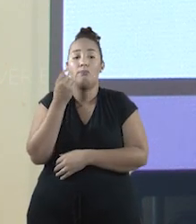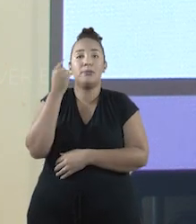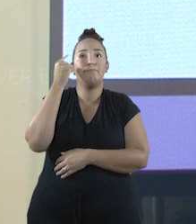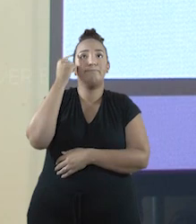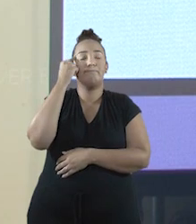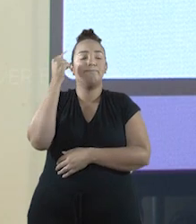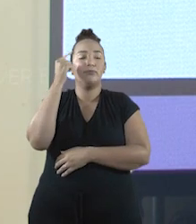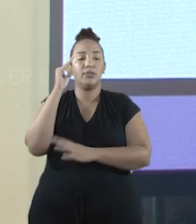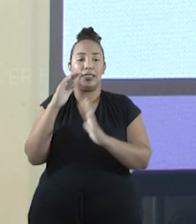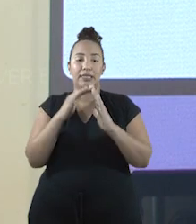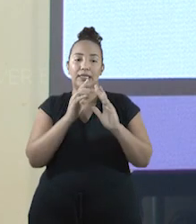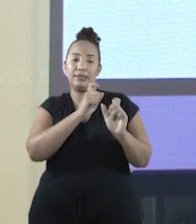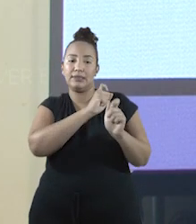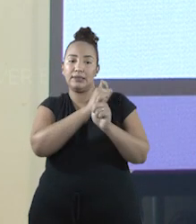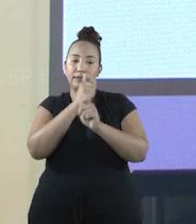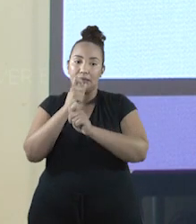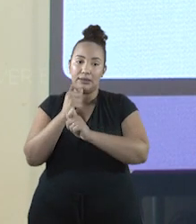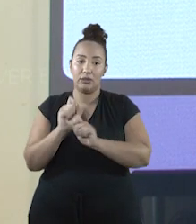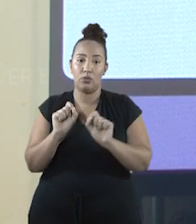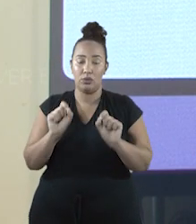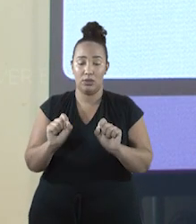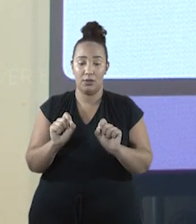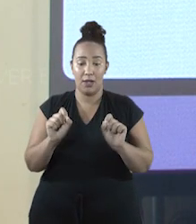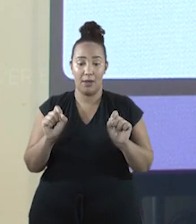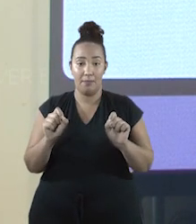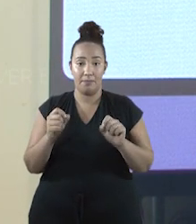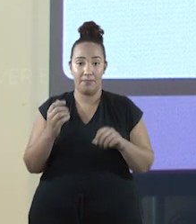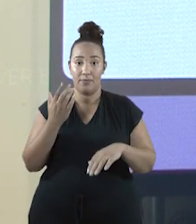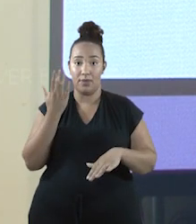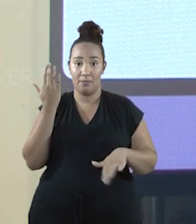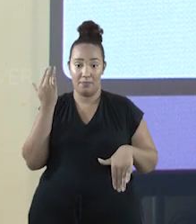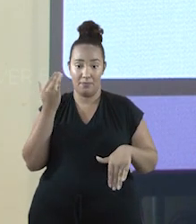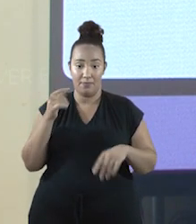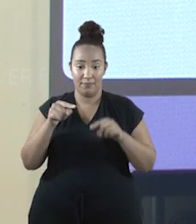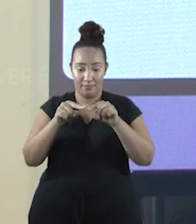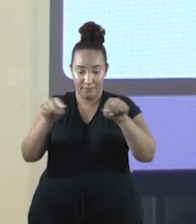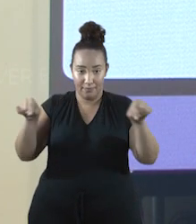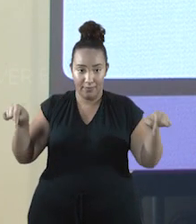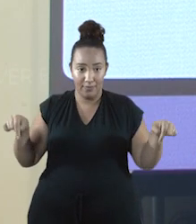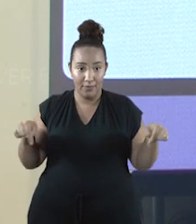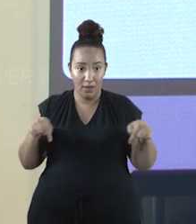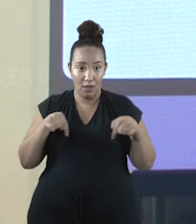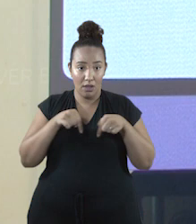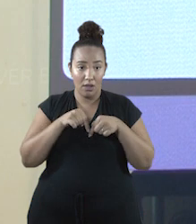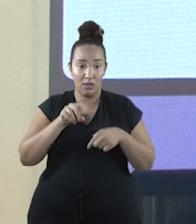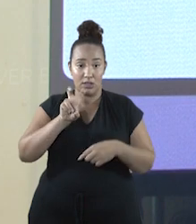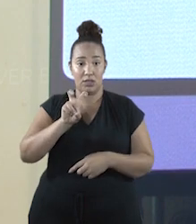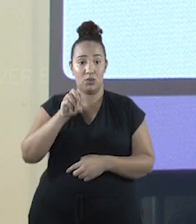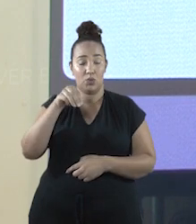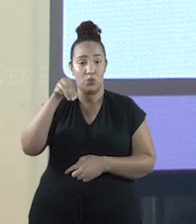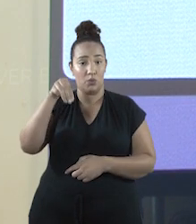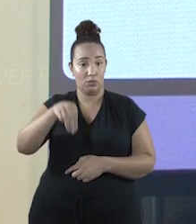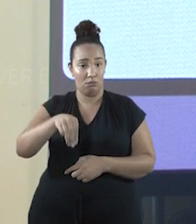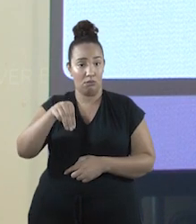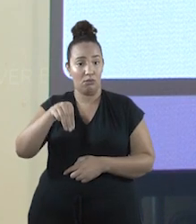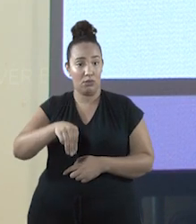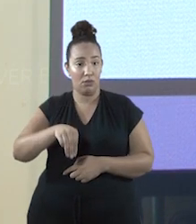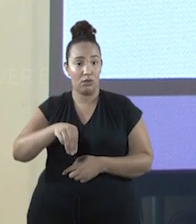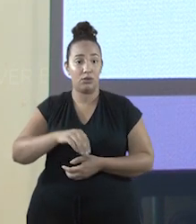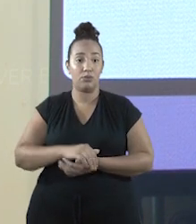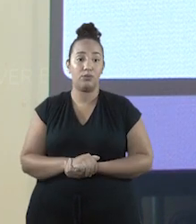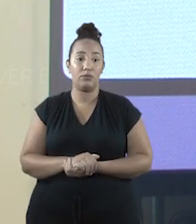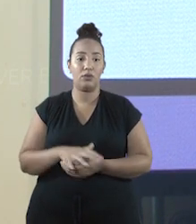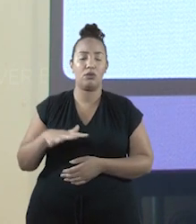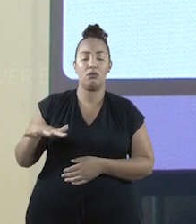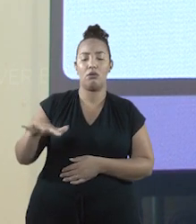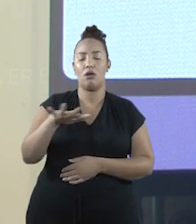construir em sua casa uma piscina circular de 5 metros de diâmetro. Qual será a